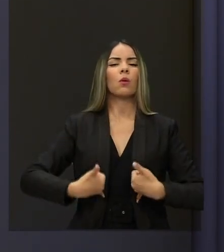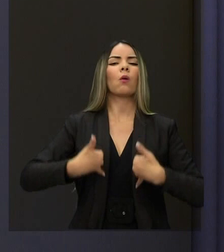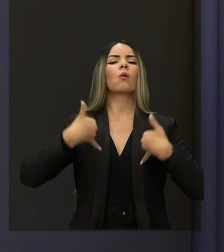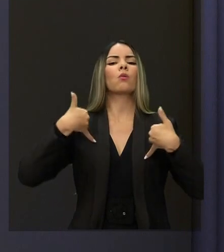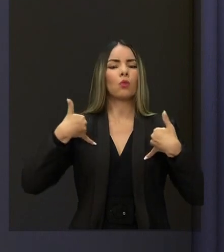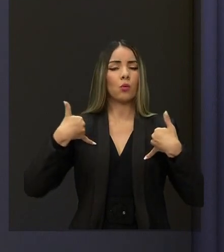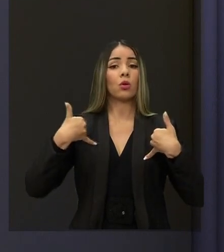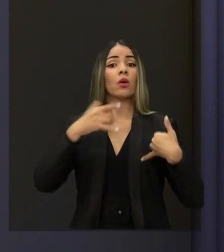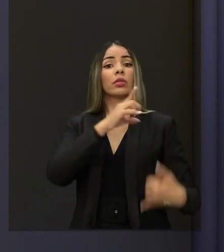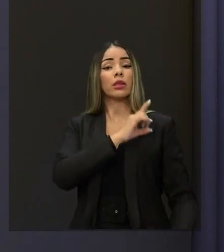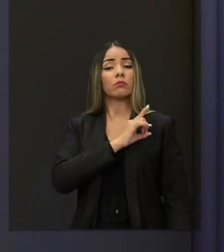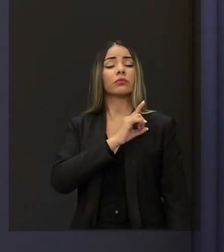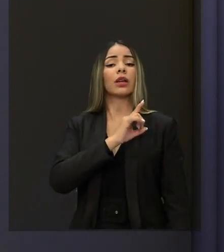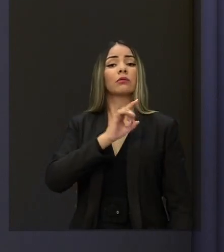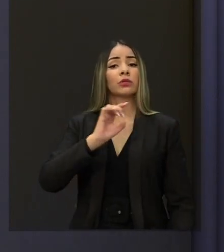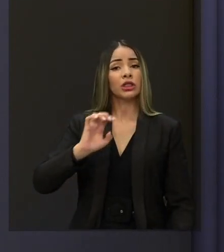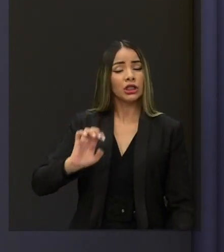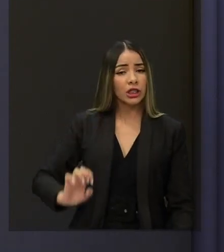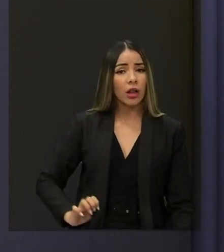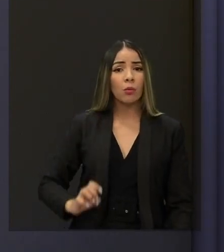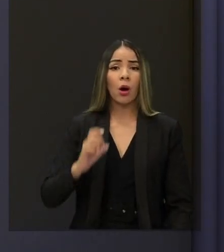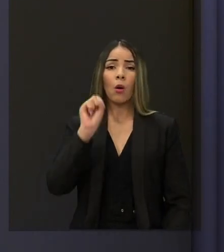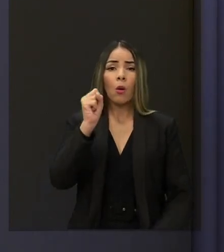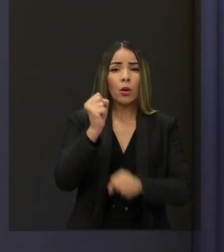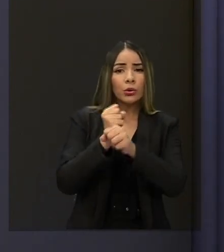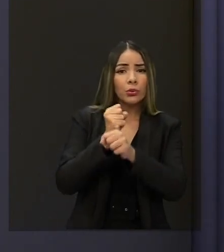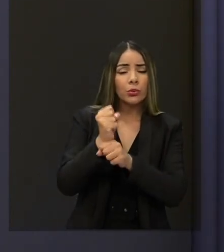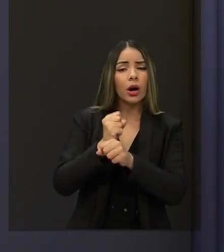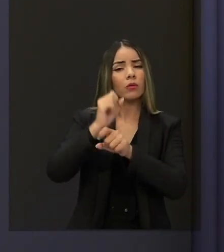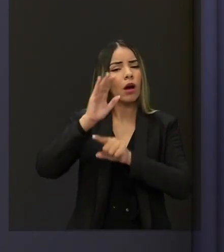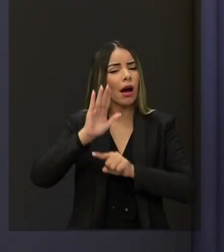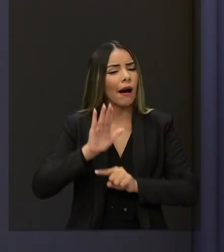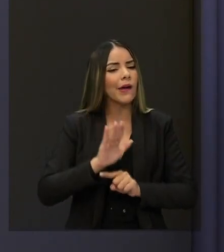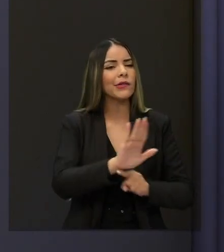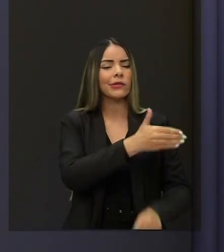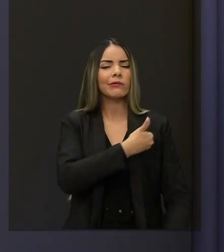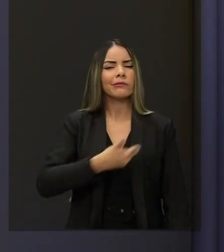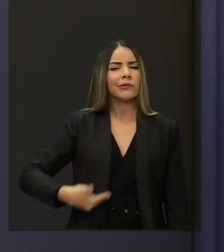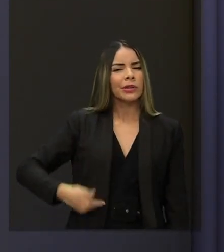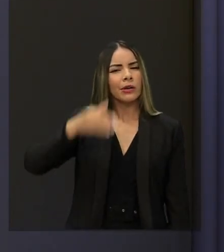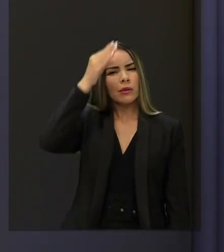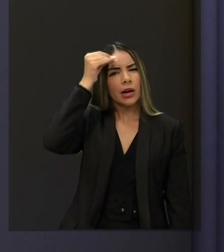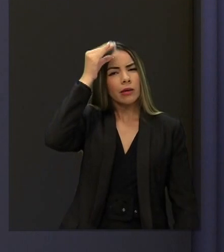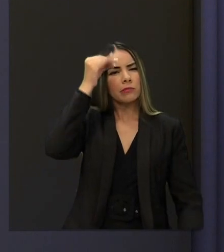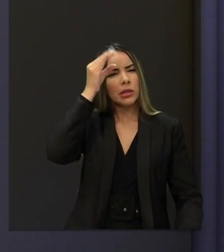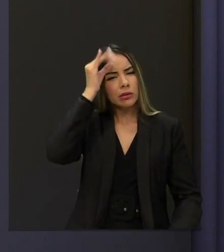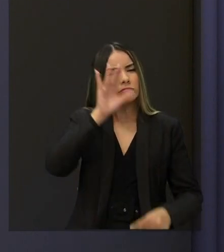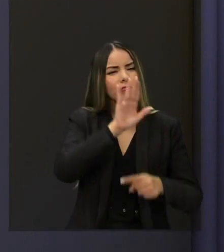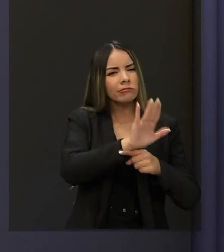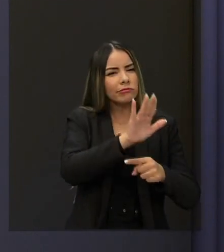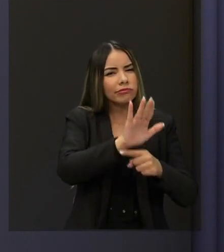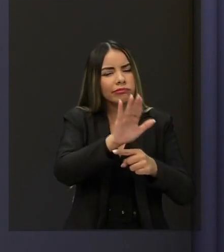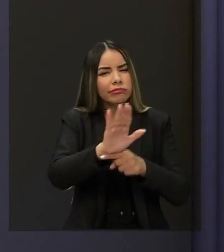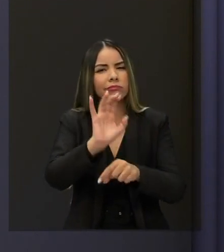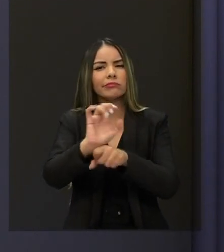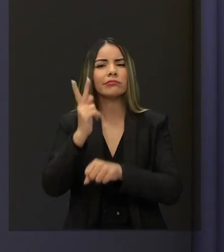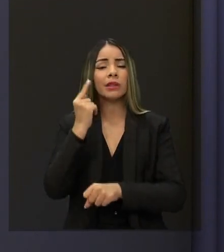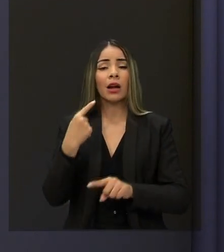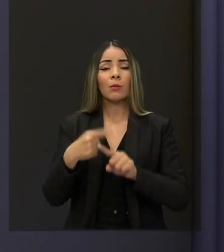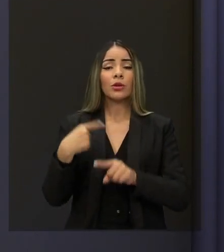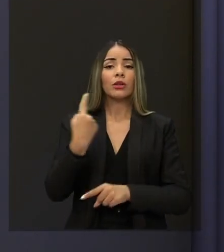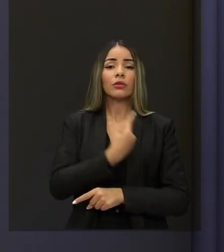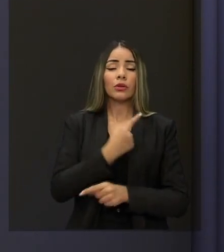deputado deixado há oito anos ajudando o governador Camila a governar o Ceará porque fizemos 37 mil unidades